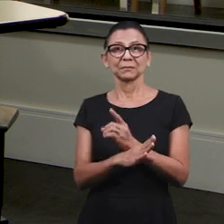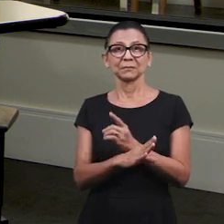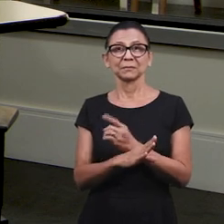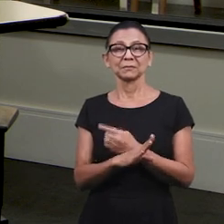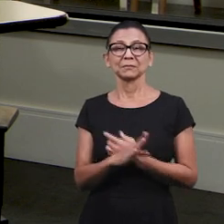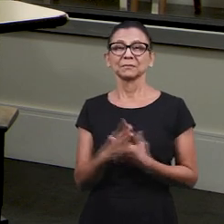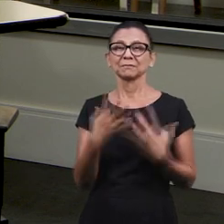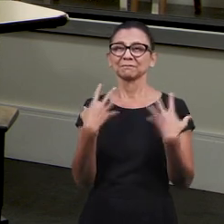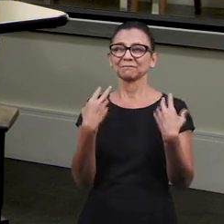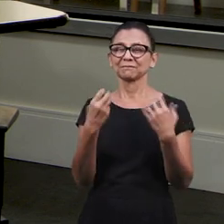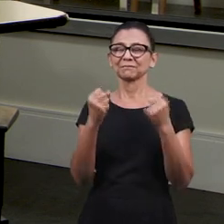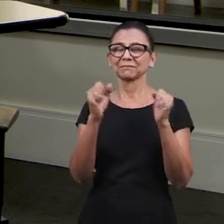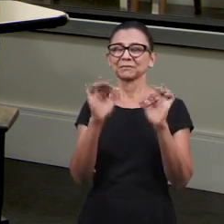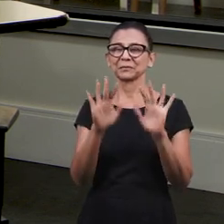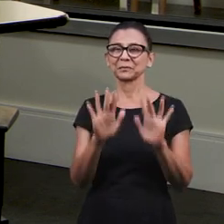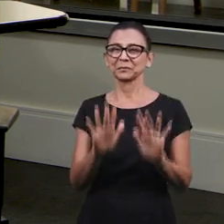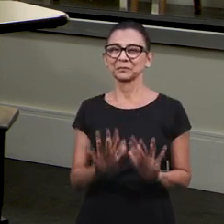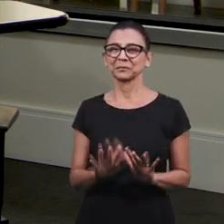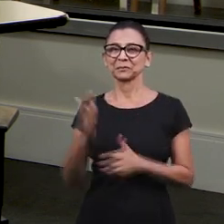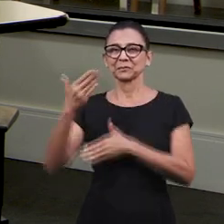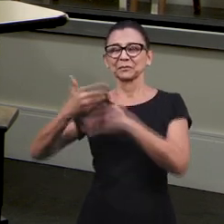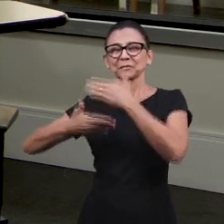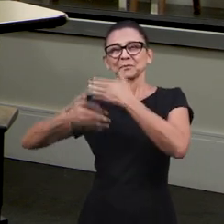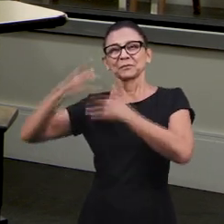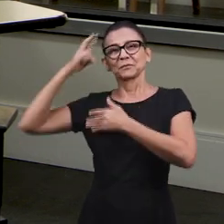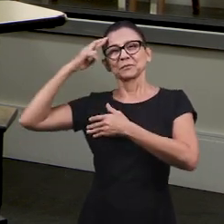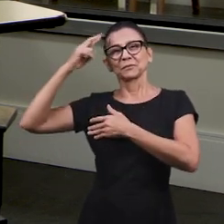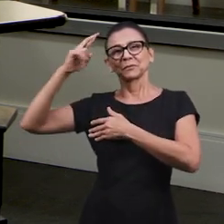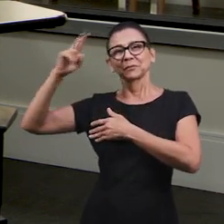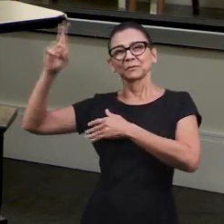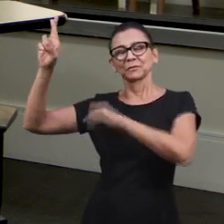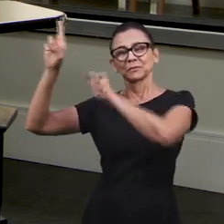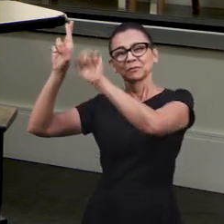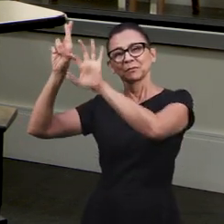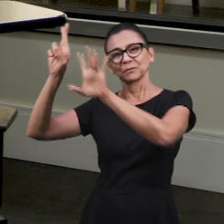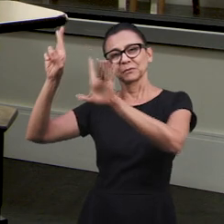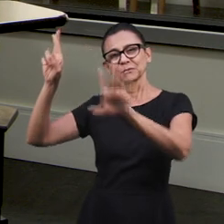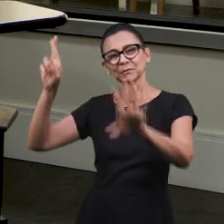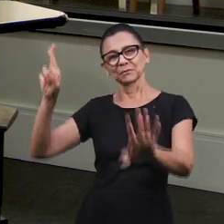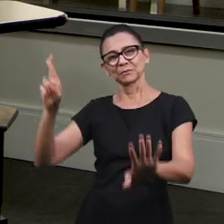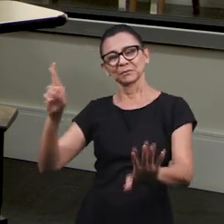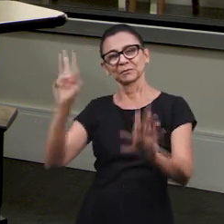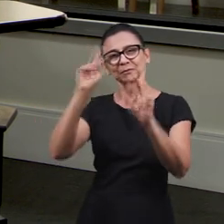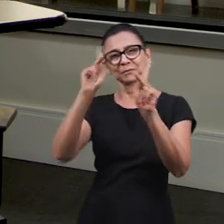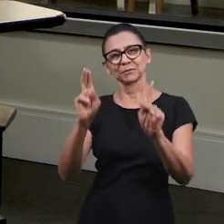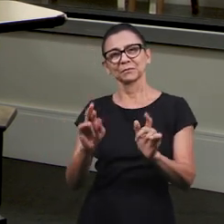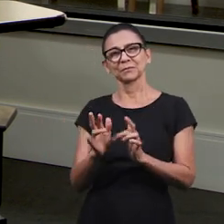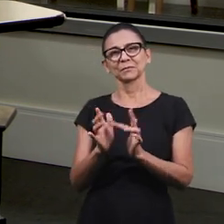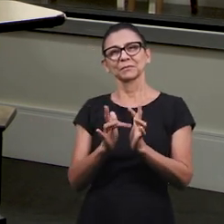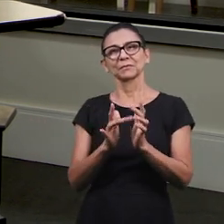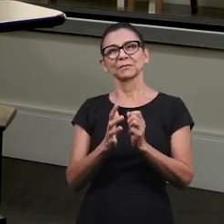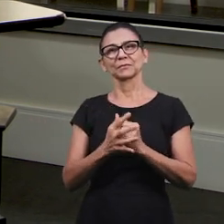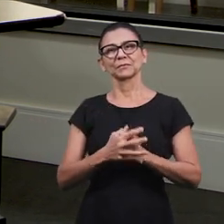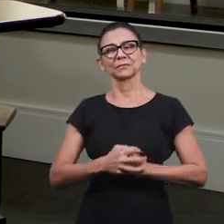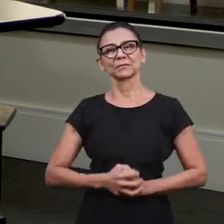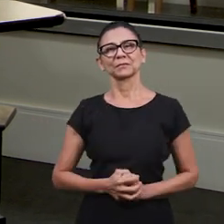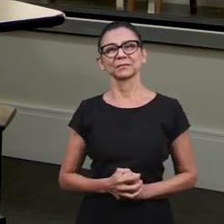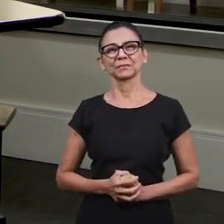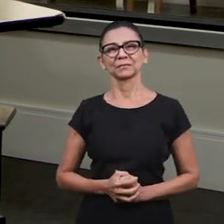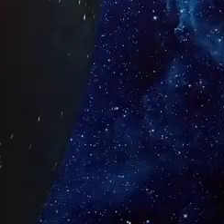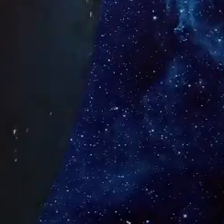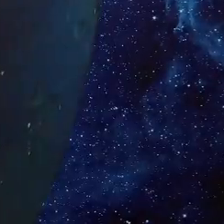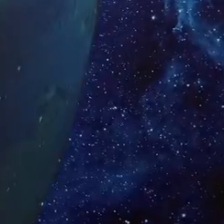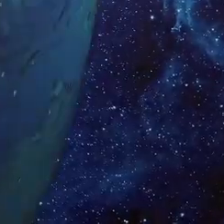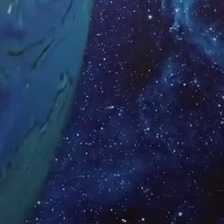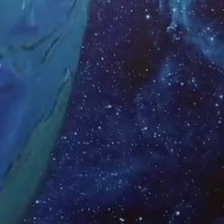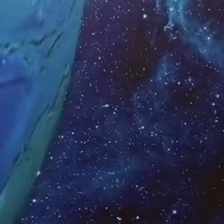Dominical e você vai receber ali uma grande bênção na presença do Senhor. Que Deus abençoe, então, a todos. A paz do Senhor Jesus! do Senhor